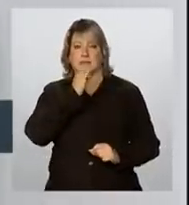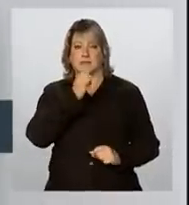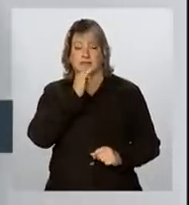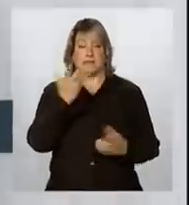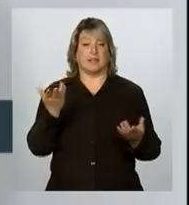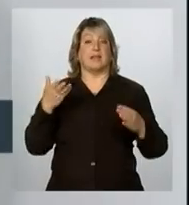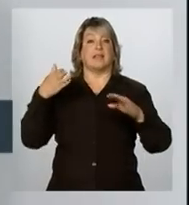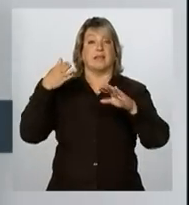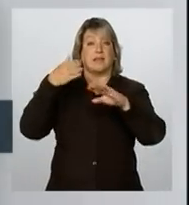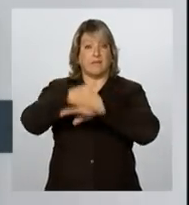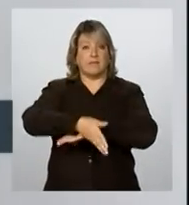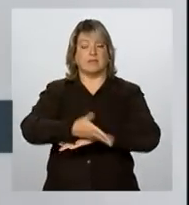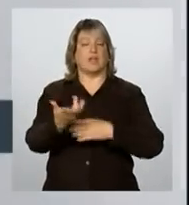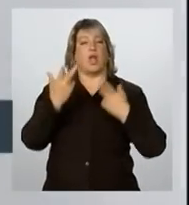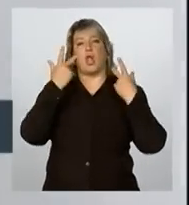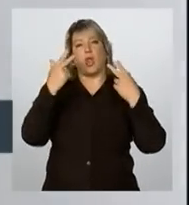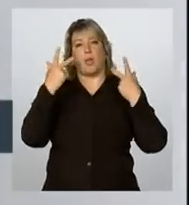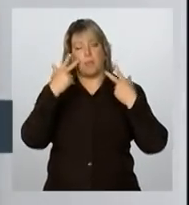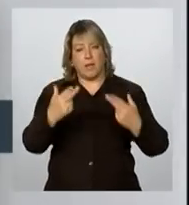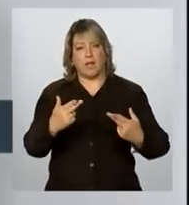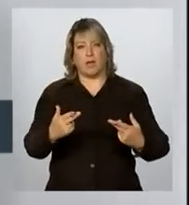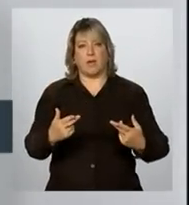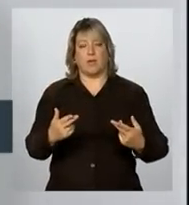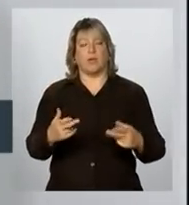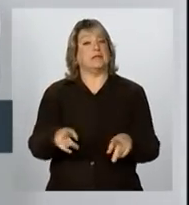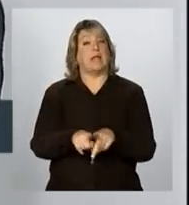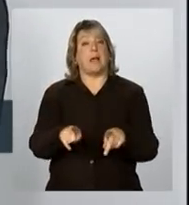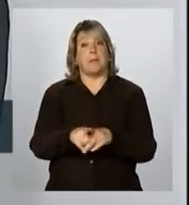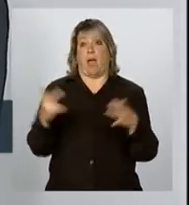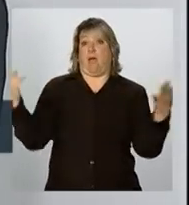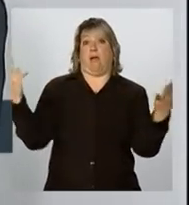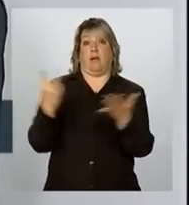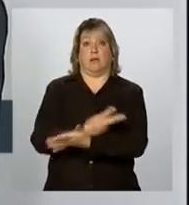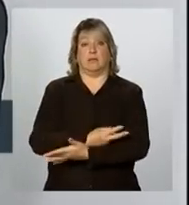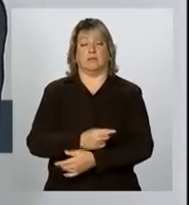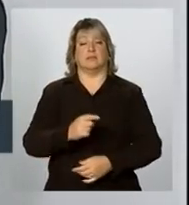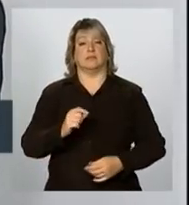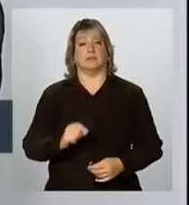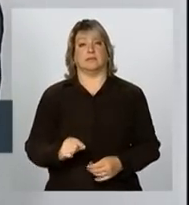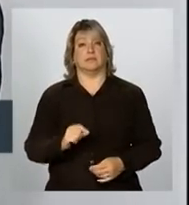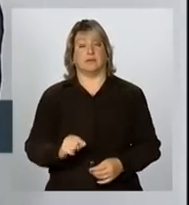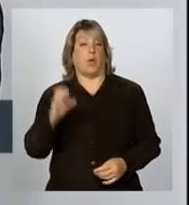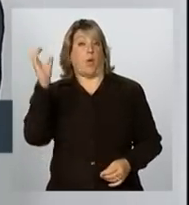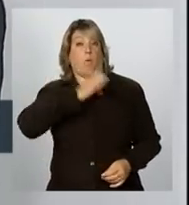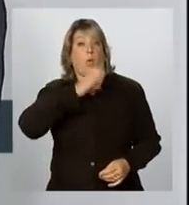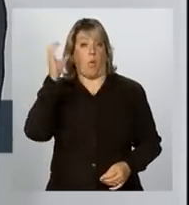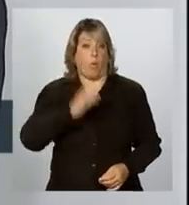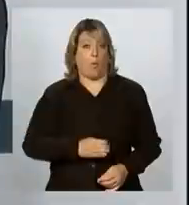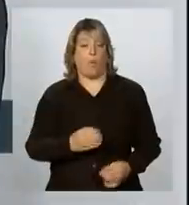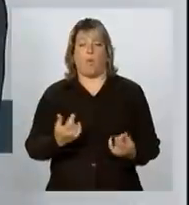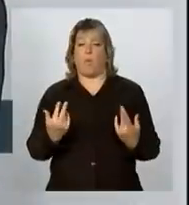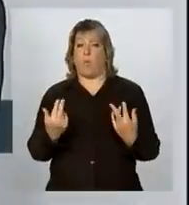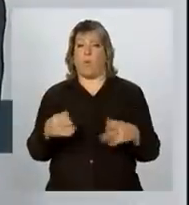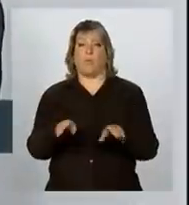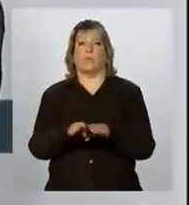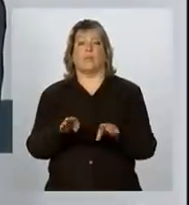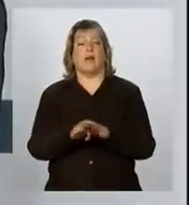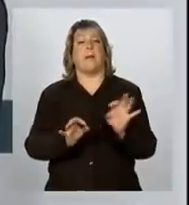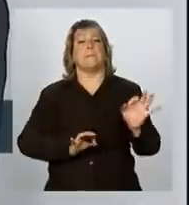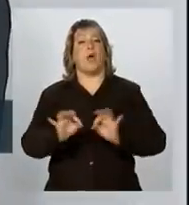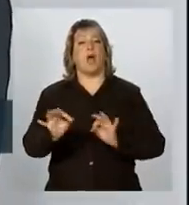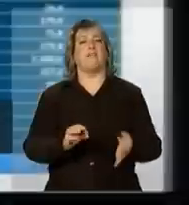normal, vamos dizer assim, quanto de caráter de emergência, como se dá